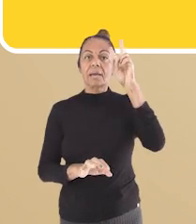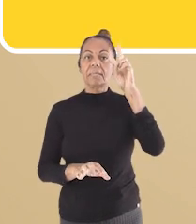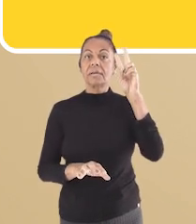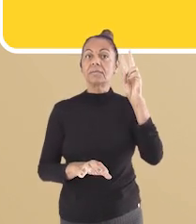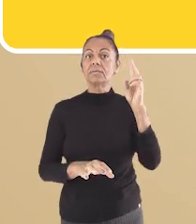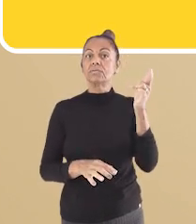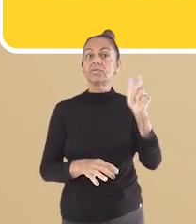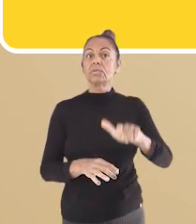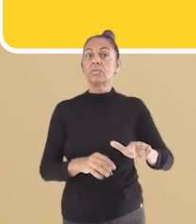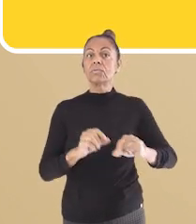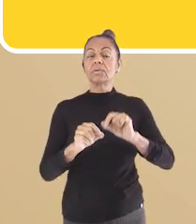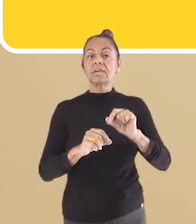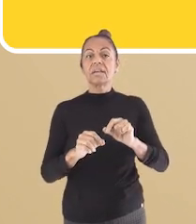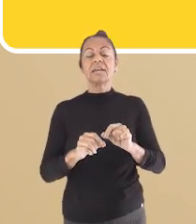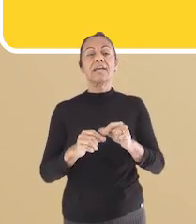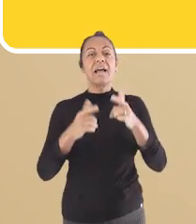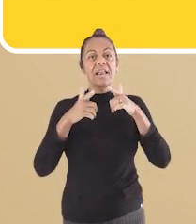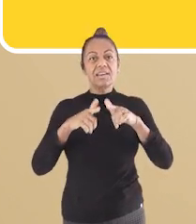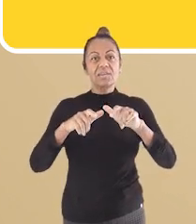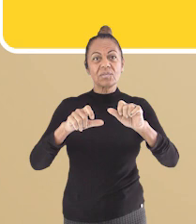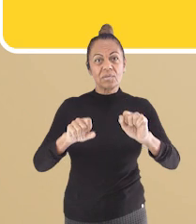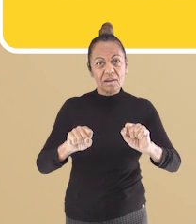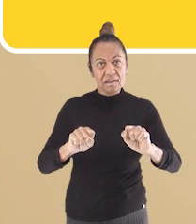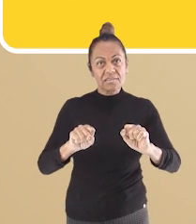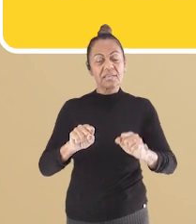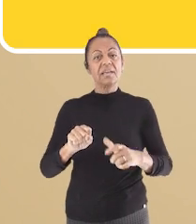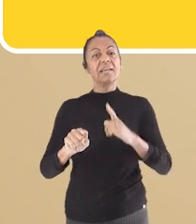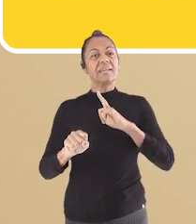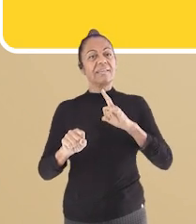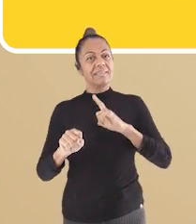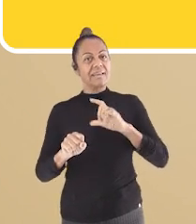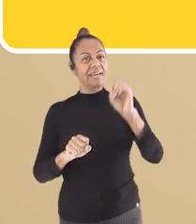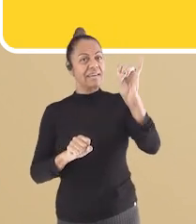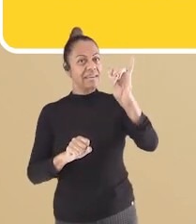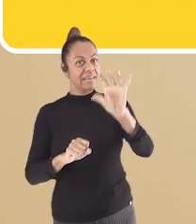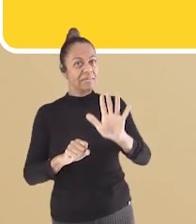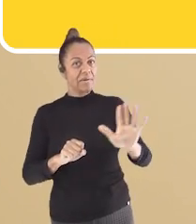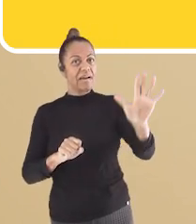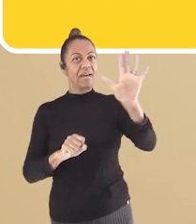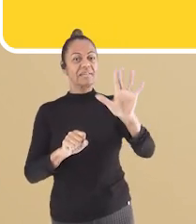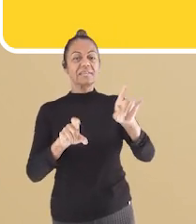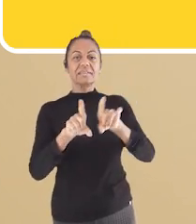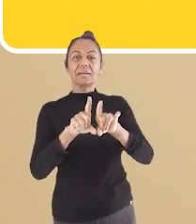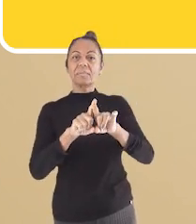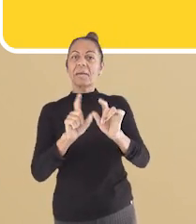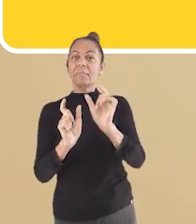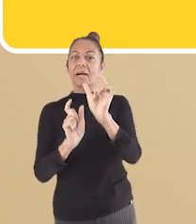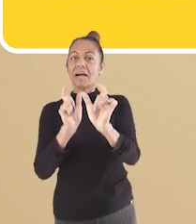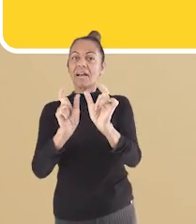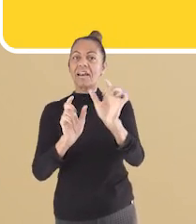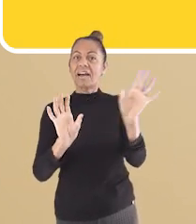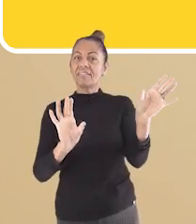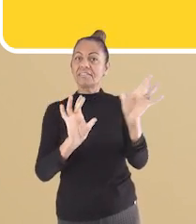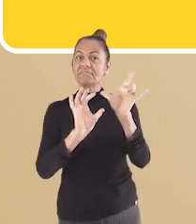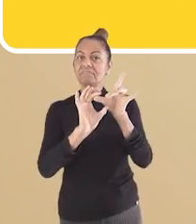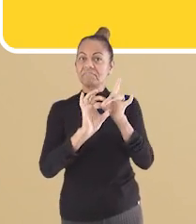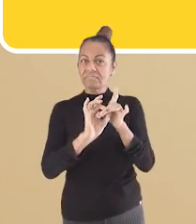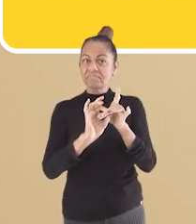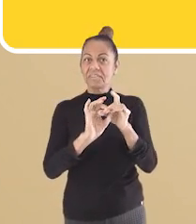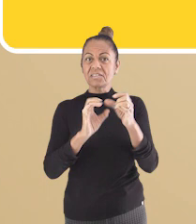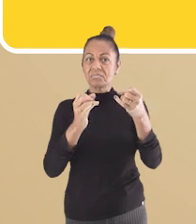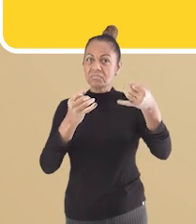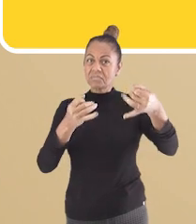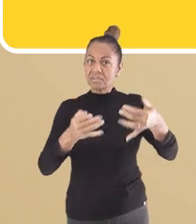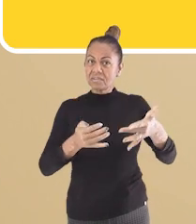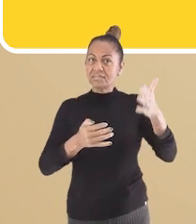E só lembrando mais uma vez da linguagem mista ou híbrida, que tem imagem mais palavras,